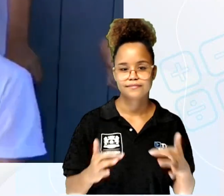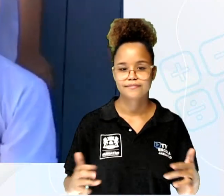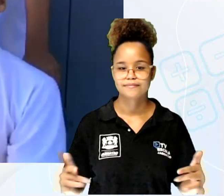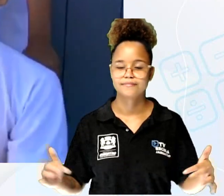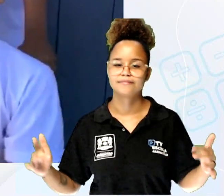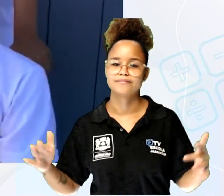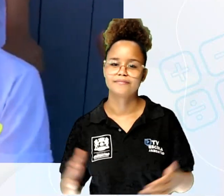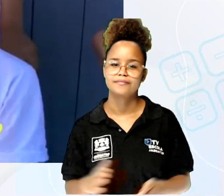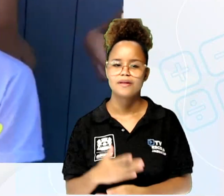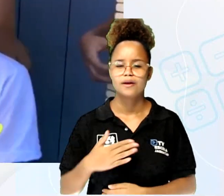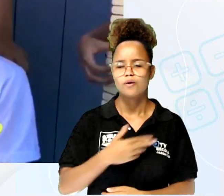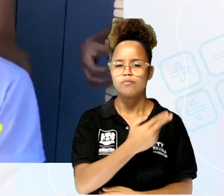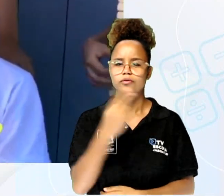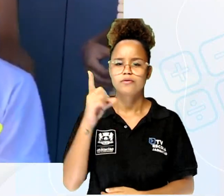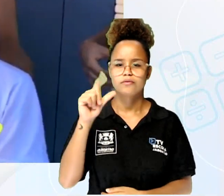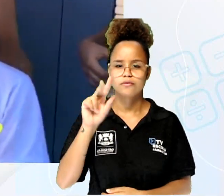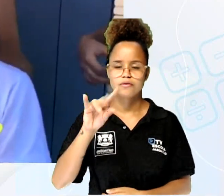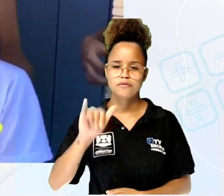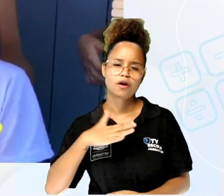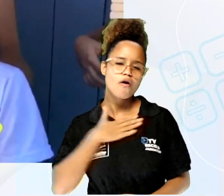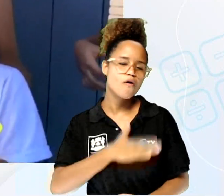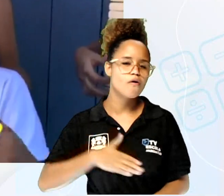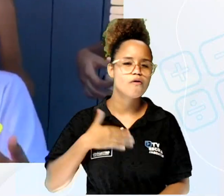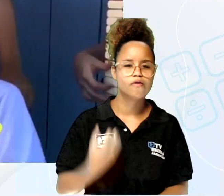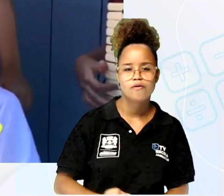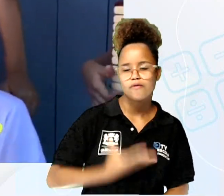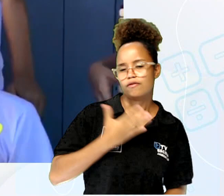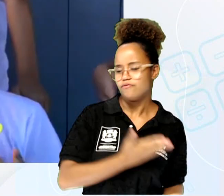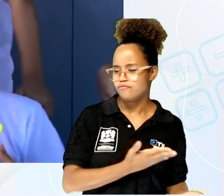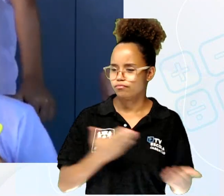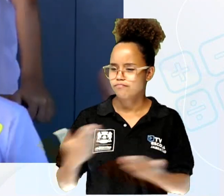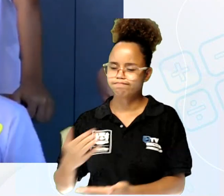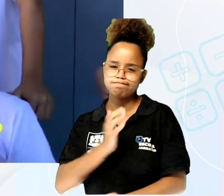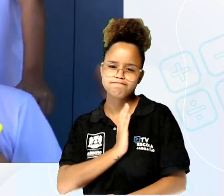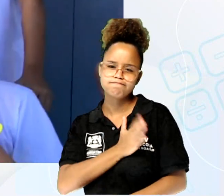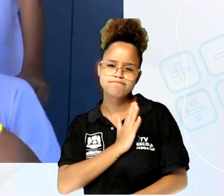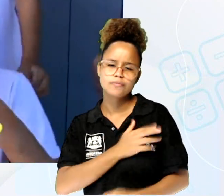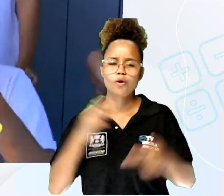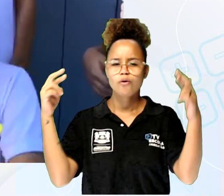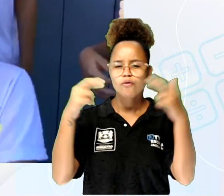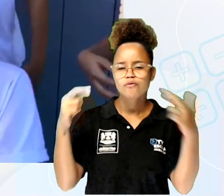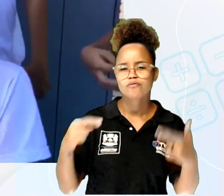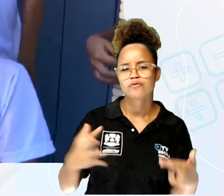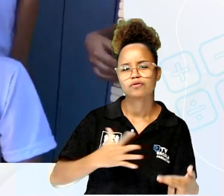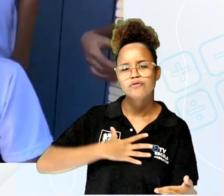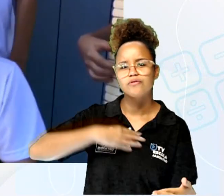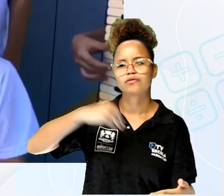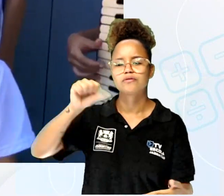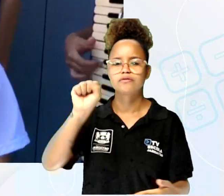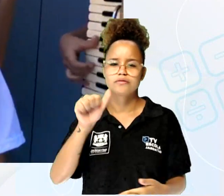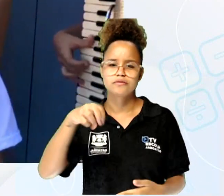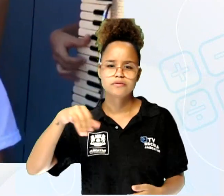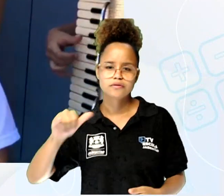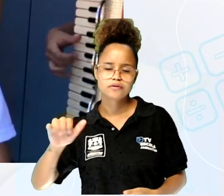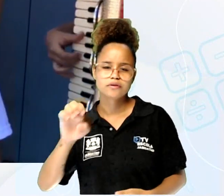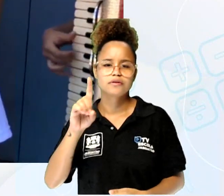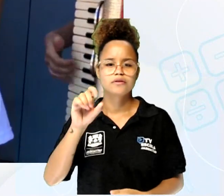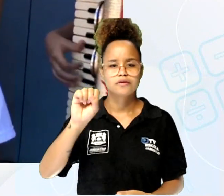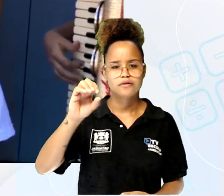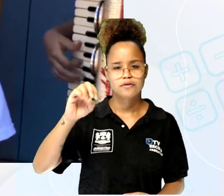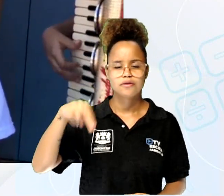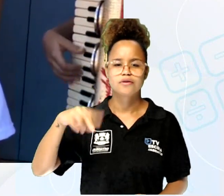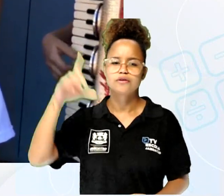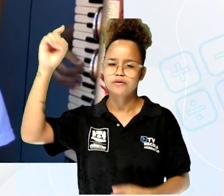Me chamo Davi, gosto de poesia e trago no peito o sangue da rima. Sou filho de Sâmia e de Gerson Lima, Deus me